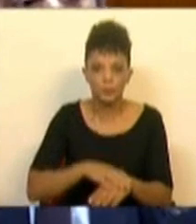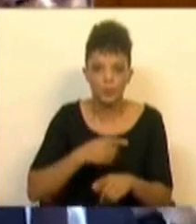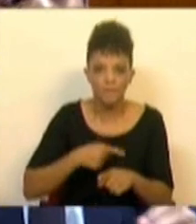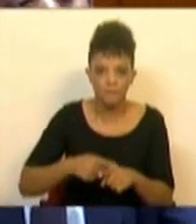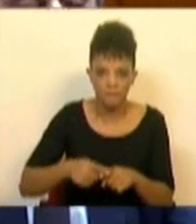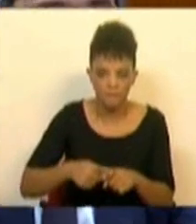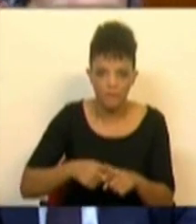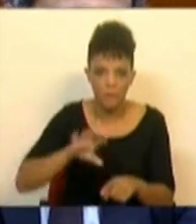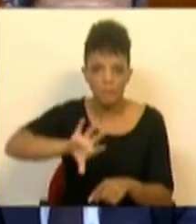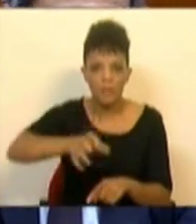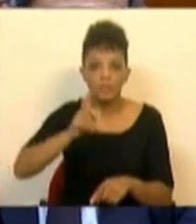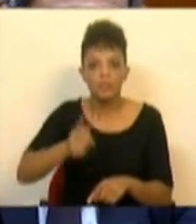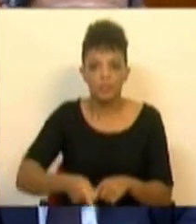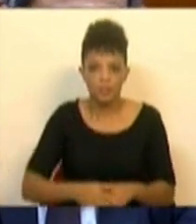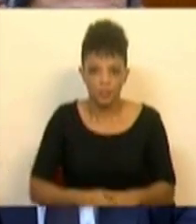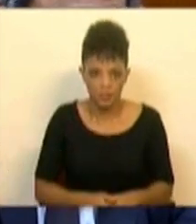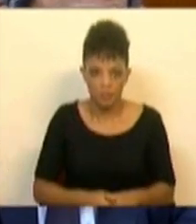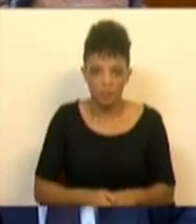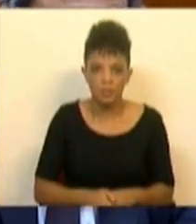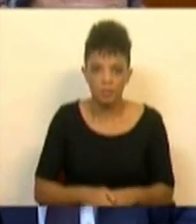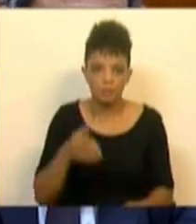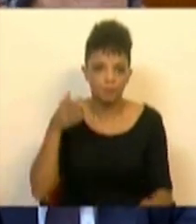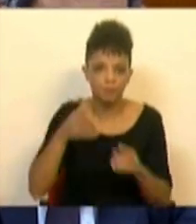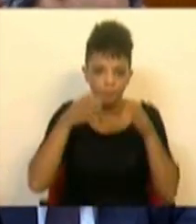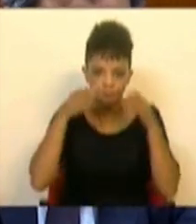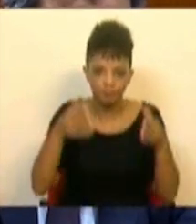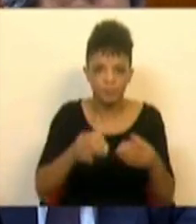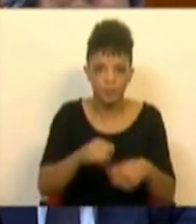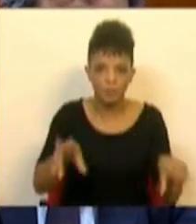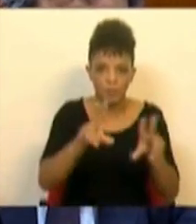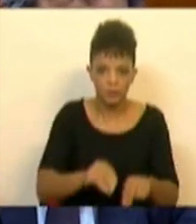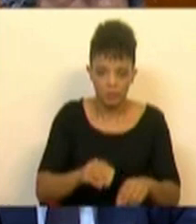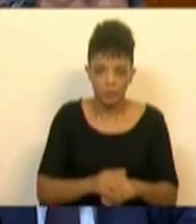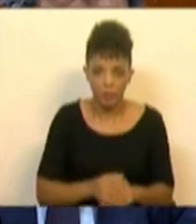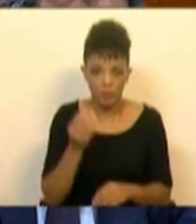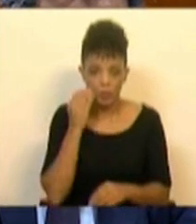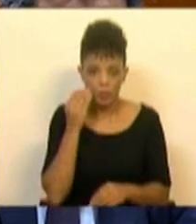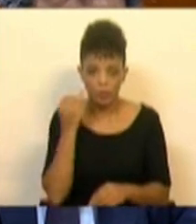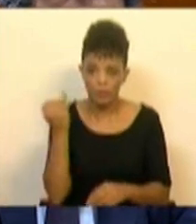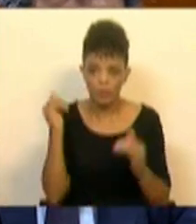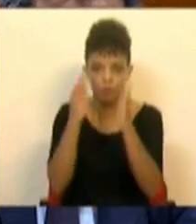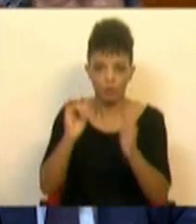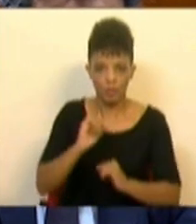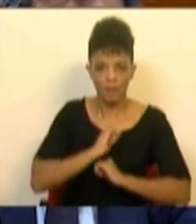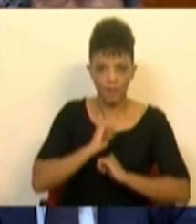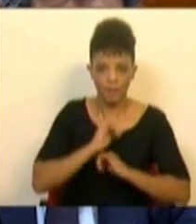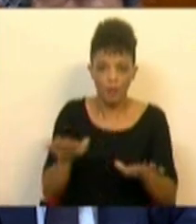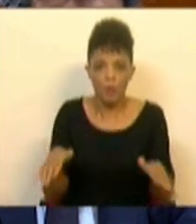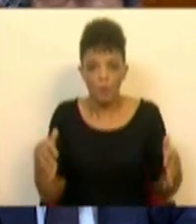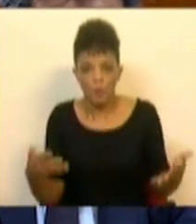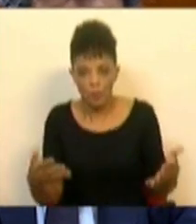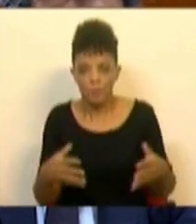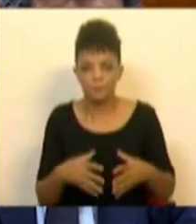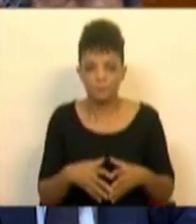atrair para o país aquilo que são focos de inovação, seja através das nossas instituições, seja através